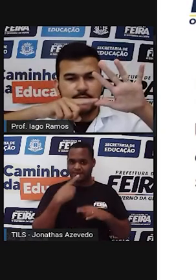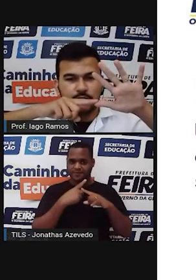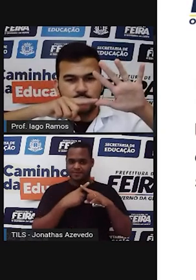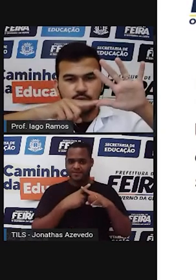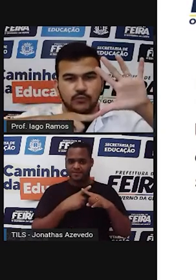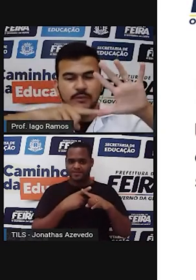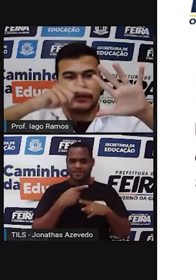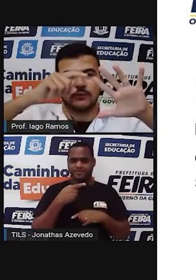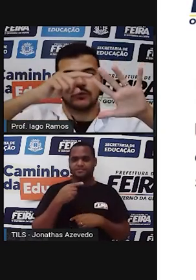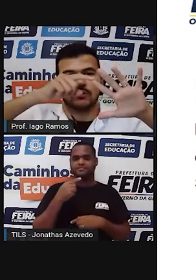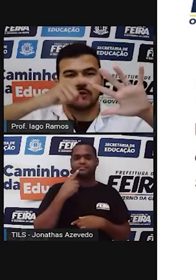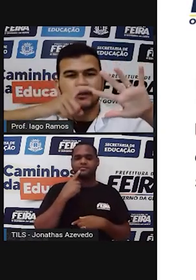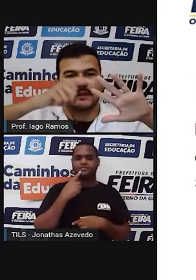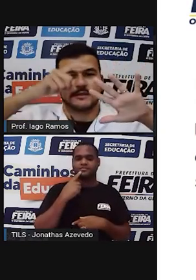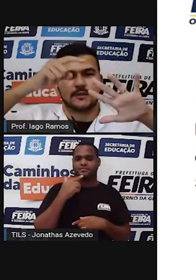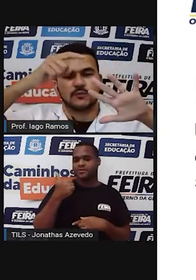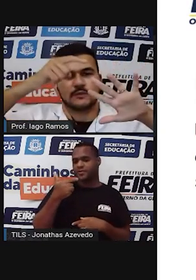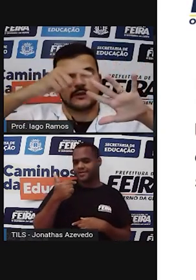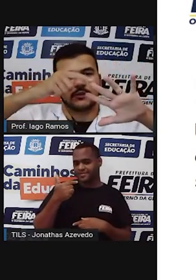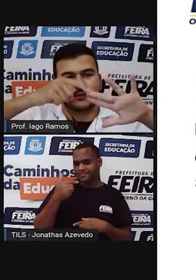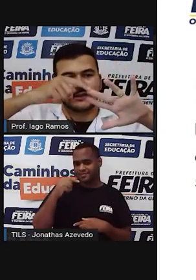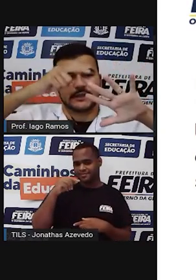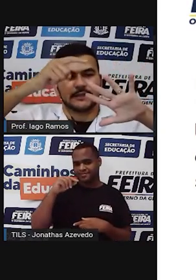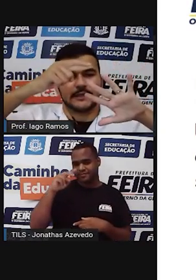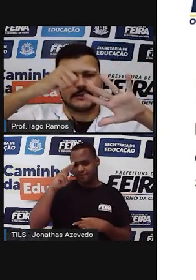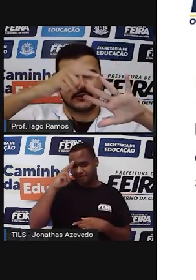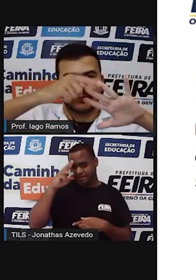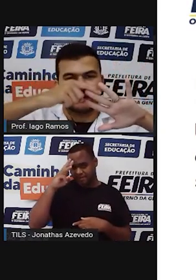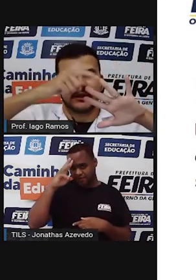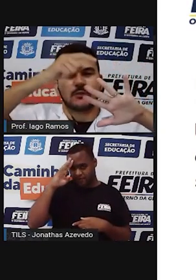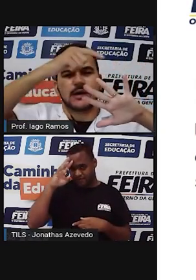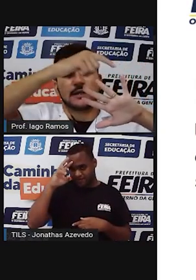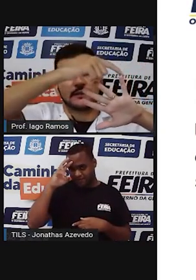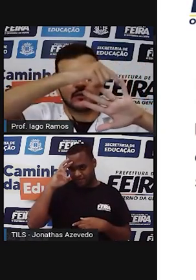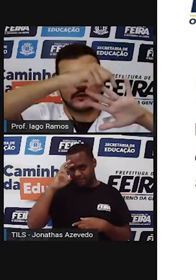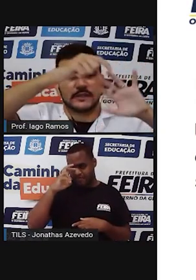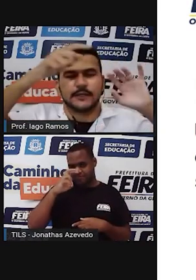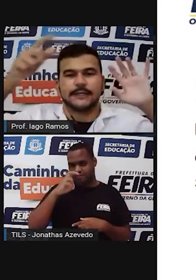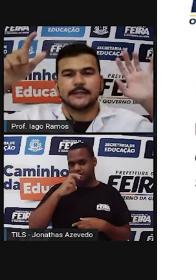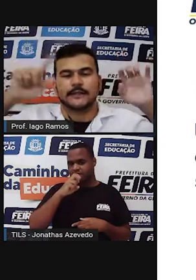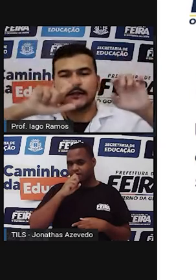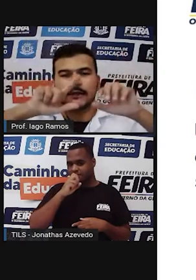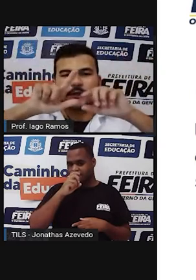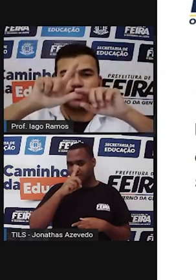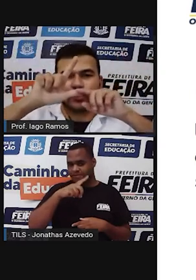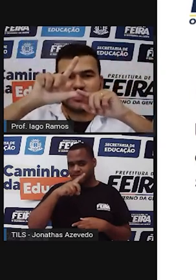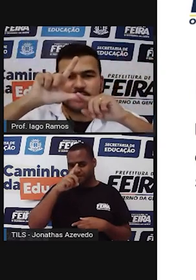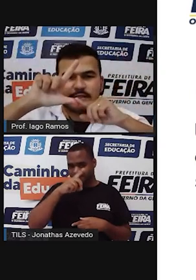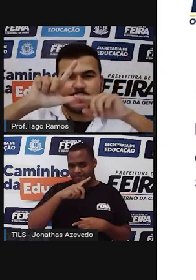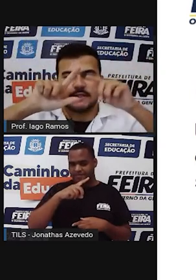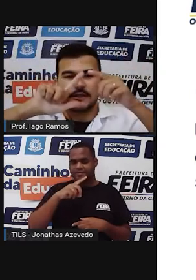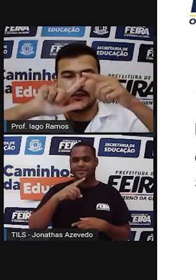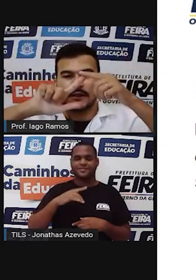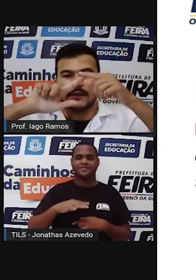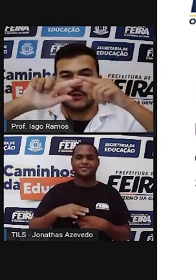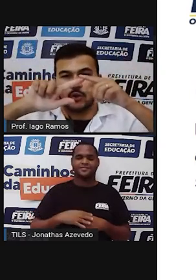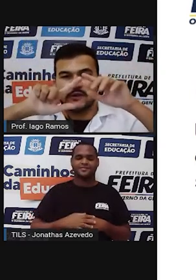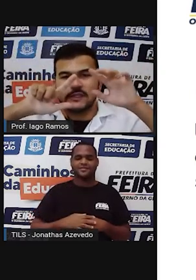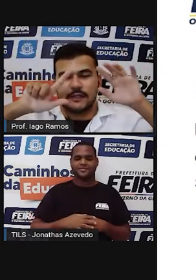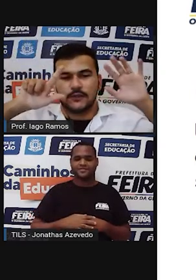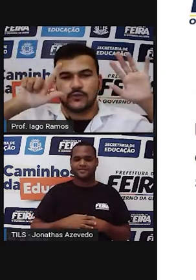12 litros no domingo, 12 na segunda, 12 na terça, 12 na quarta, 12 na quinta, 12 na sexta,